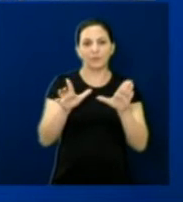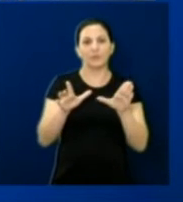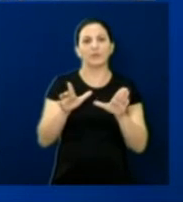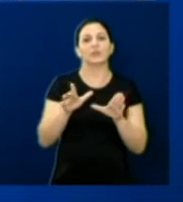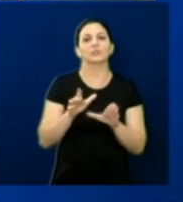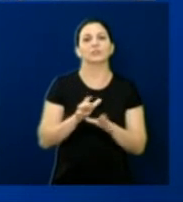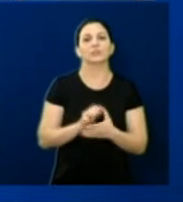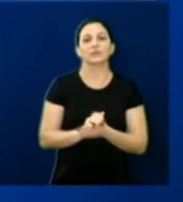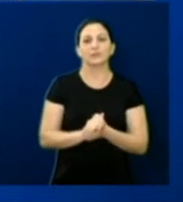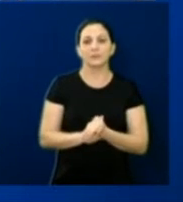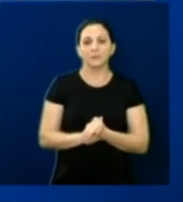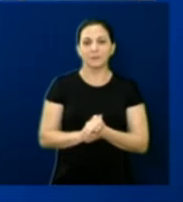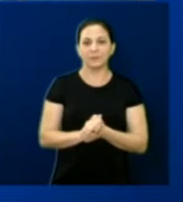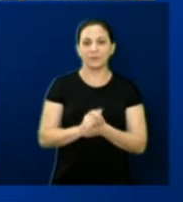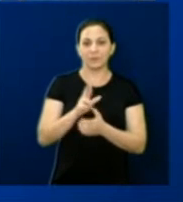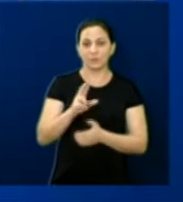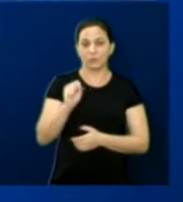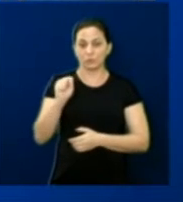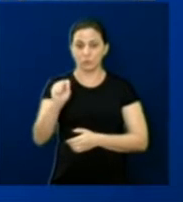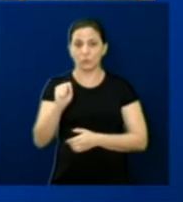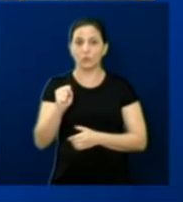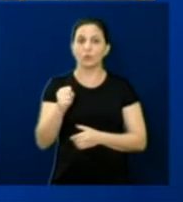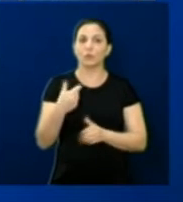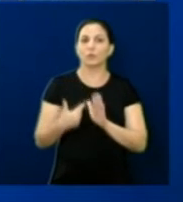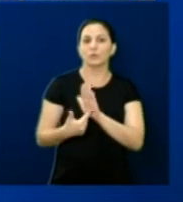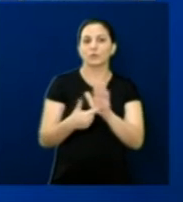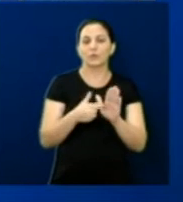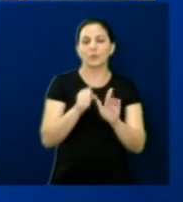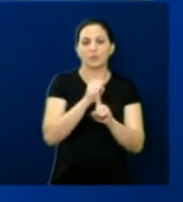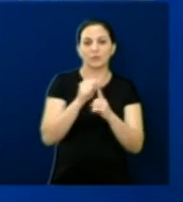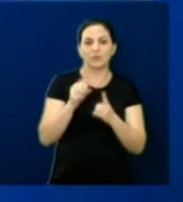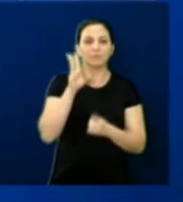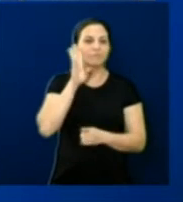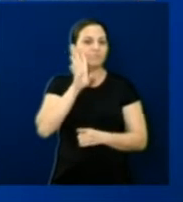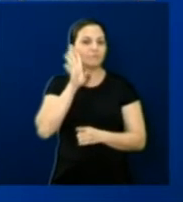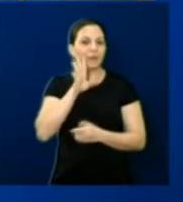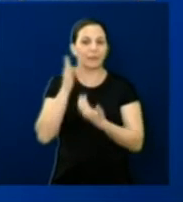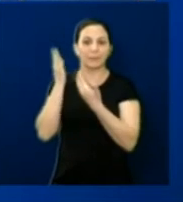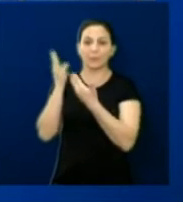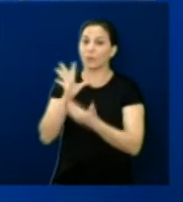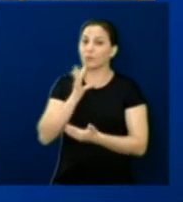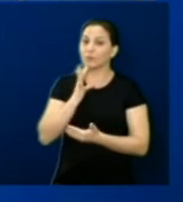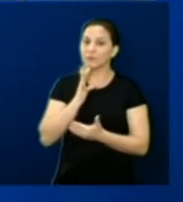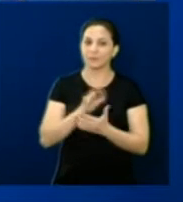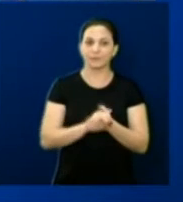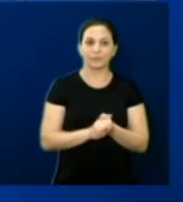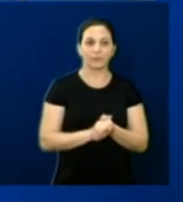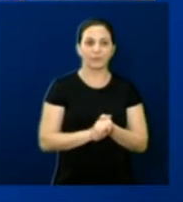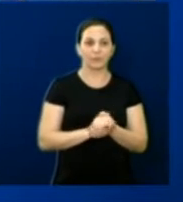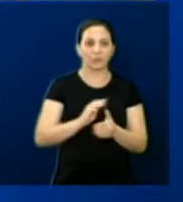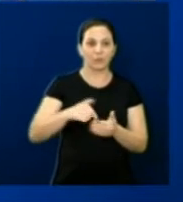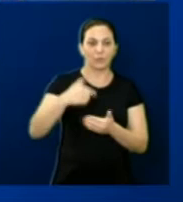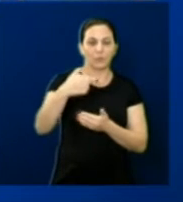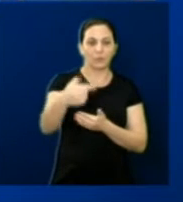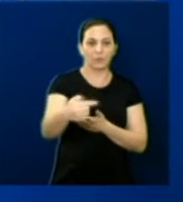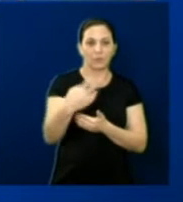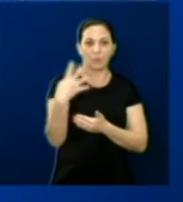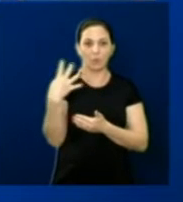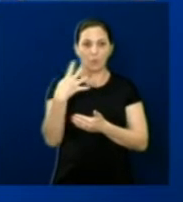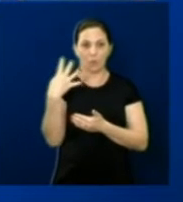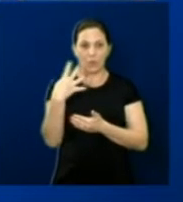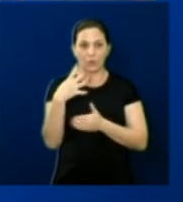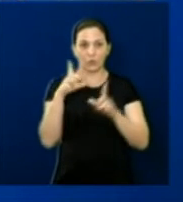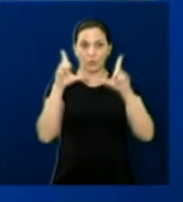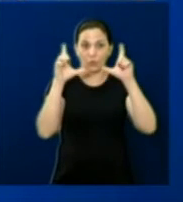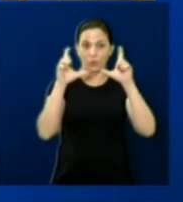detalhes dessa prestação de contas com a sociedade. É muito importante, muito legal mesmo. Próximas quatro fotos por onde andamos e o que fizemos.